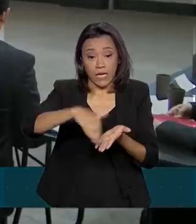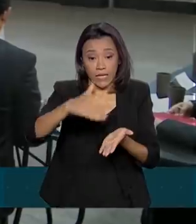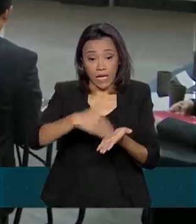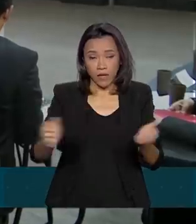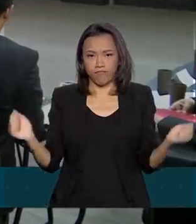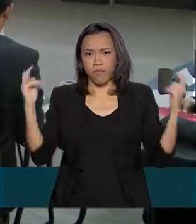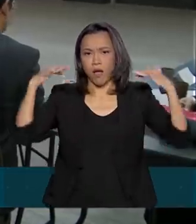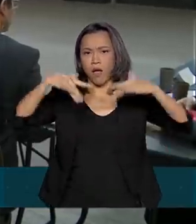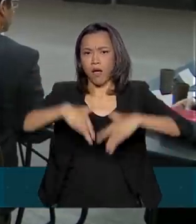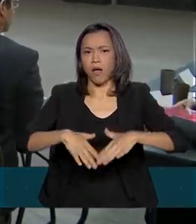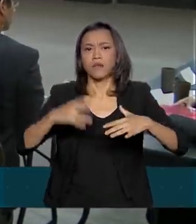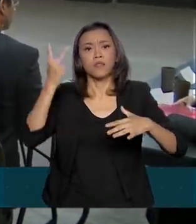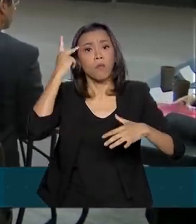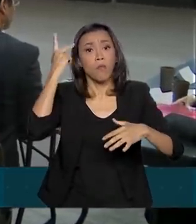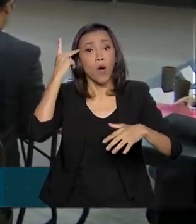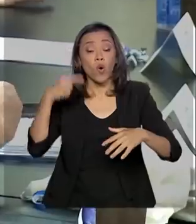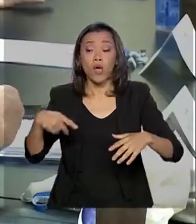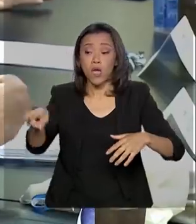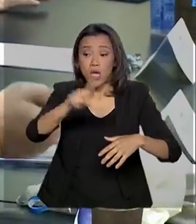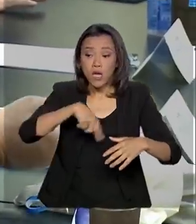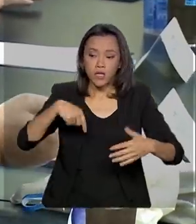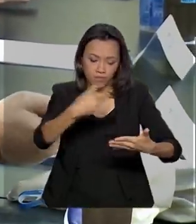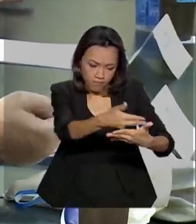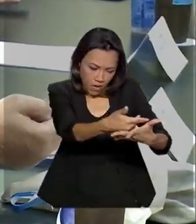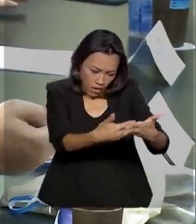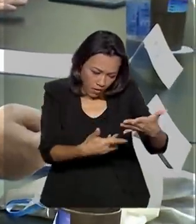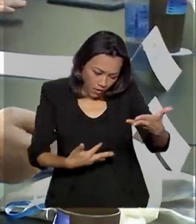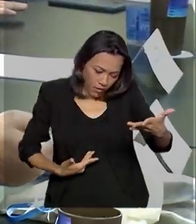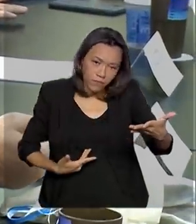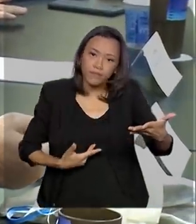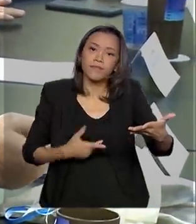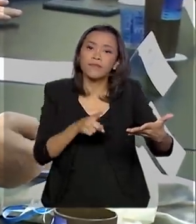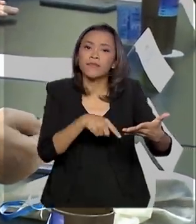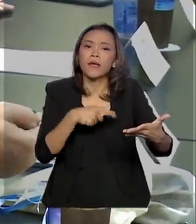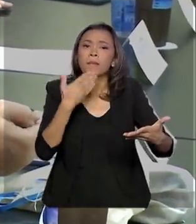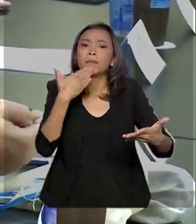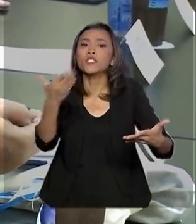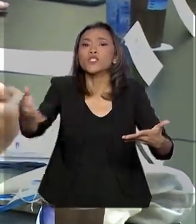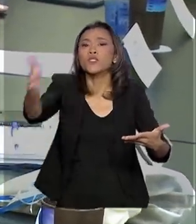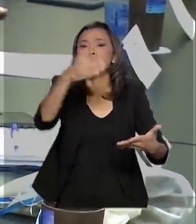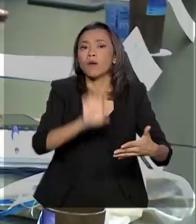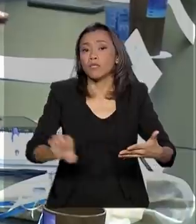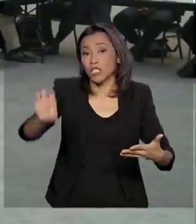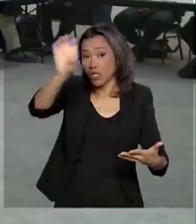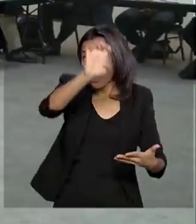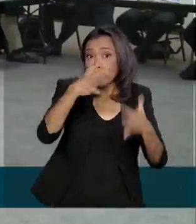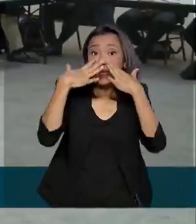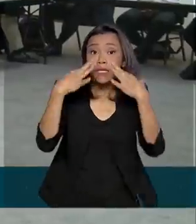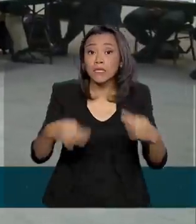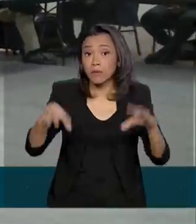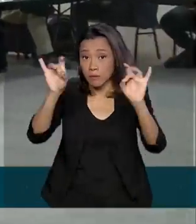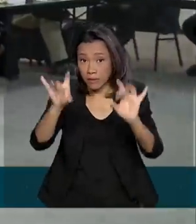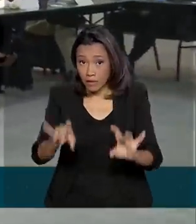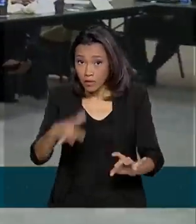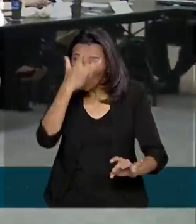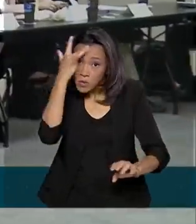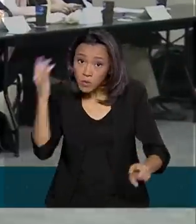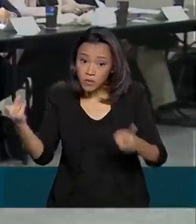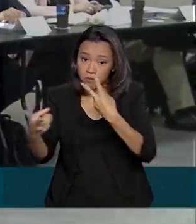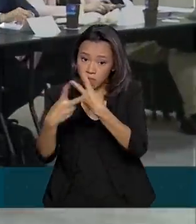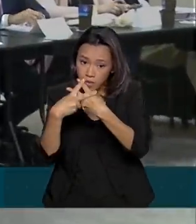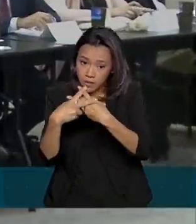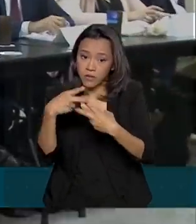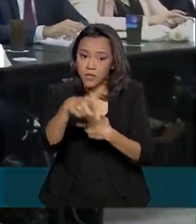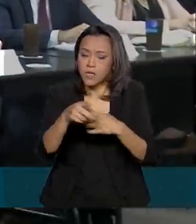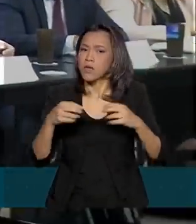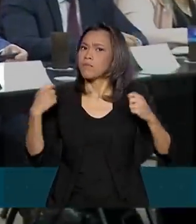formularam um documento conjunto, pedindo aos estados atenção especial aos presos. Eles recomendam reforço nas